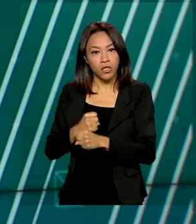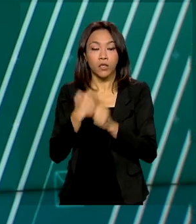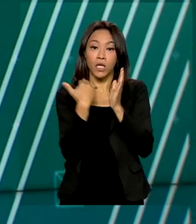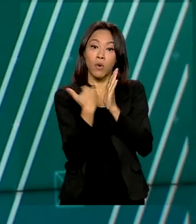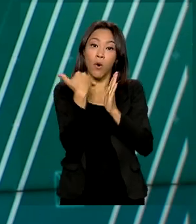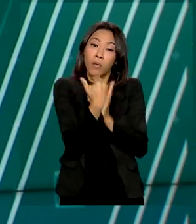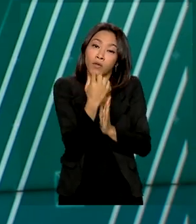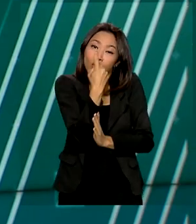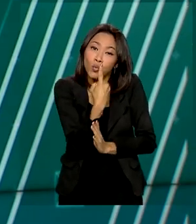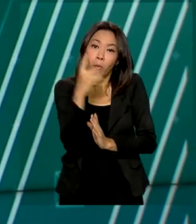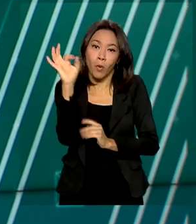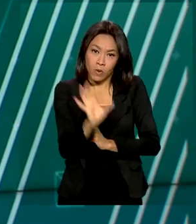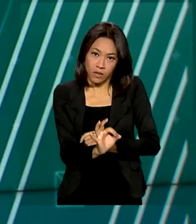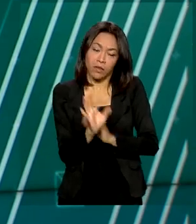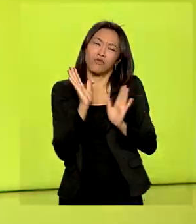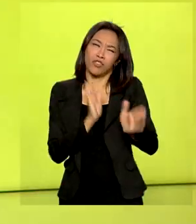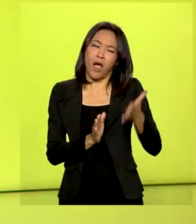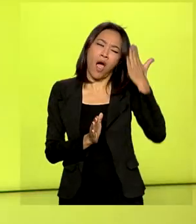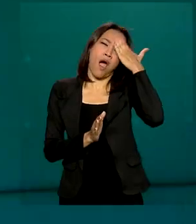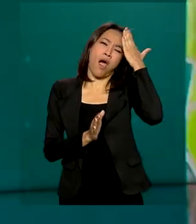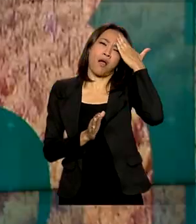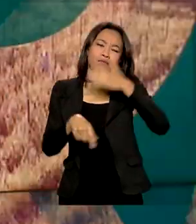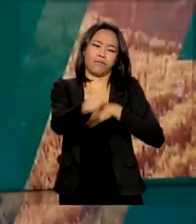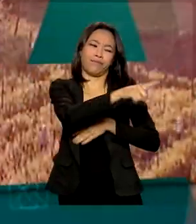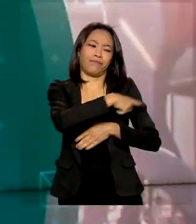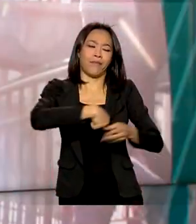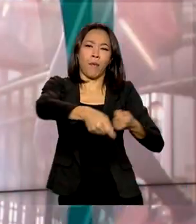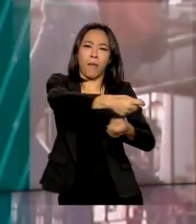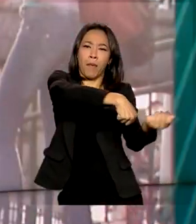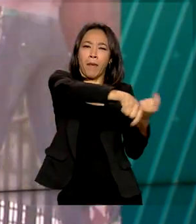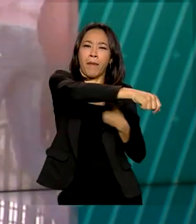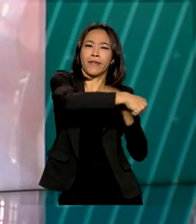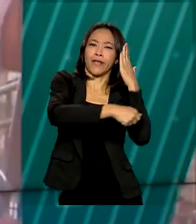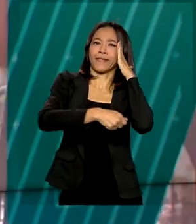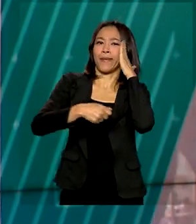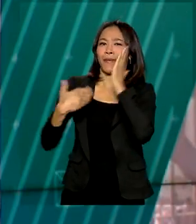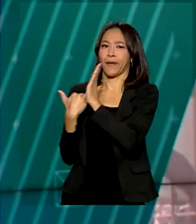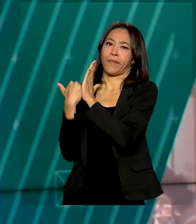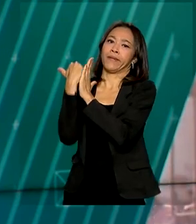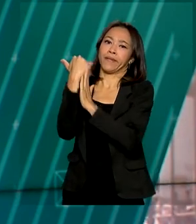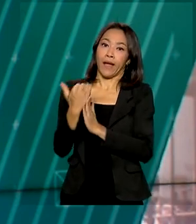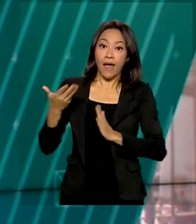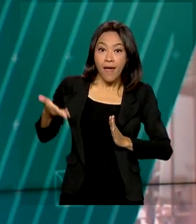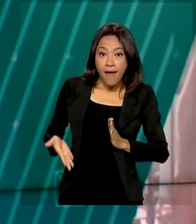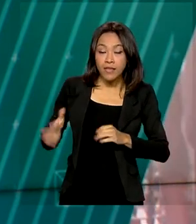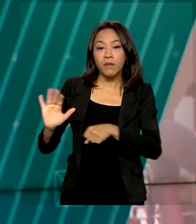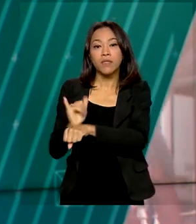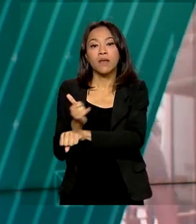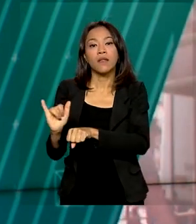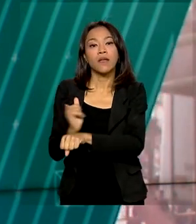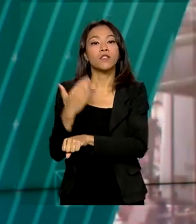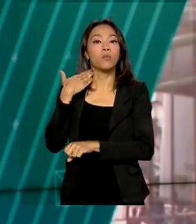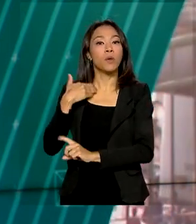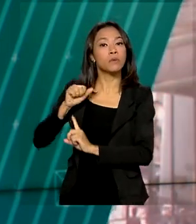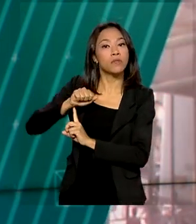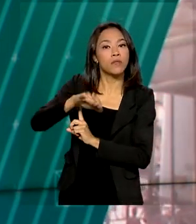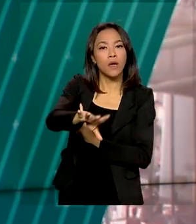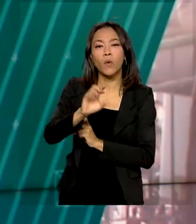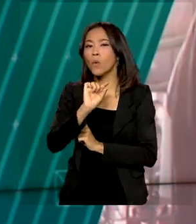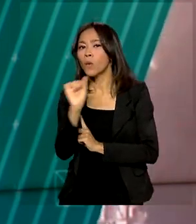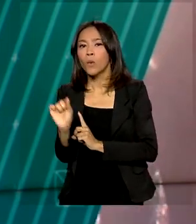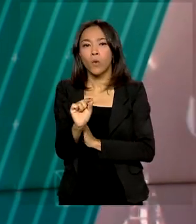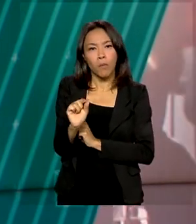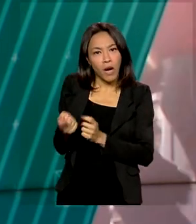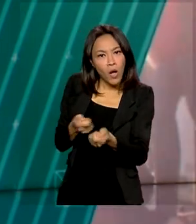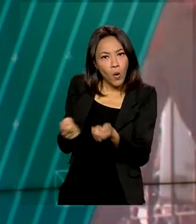1 ponto percentual já era esperado pelo mercado. A taxa Selic é o principal instrumento do Banco Central para manter sob